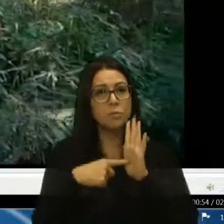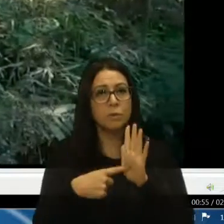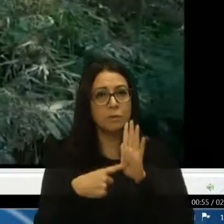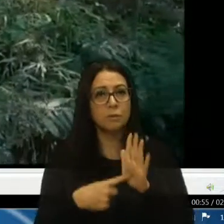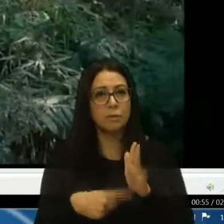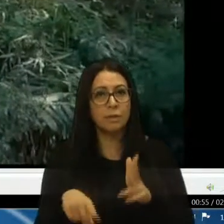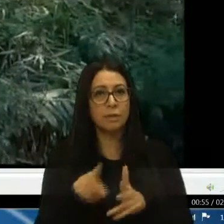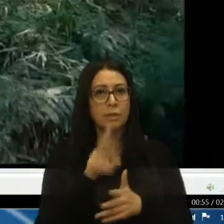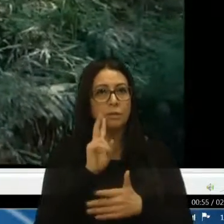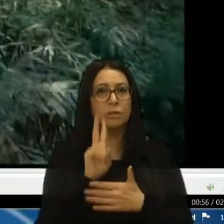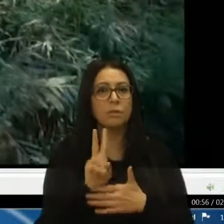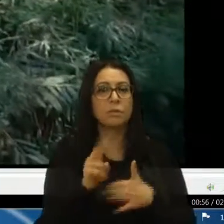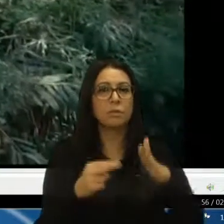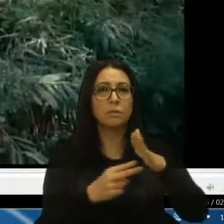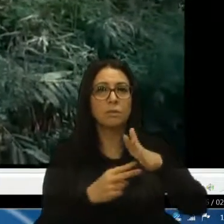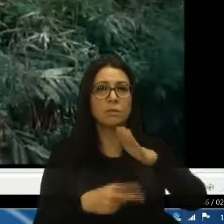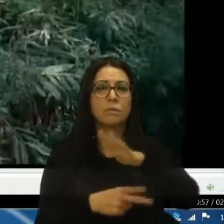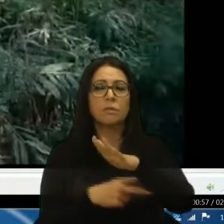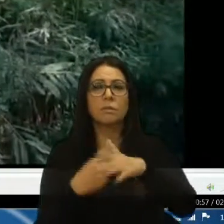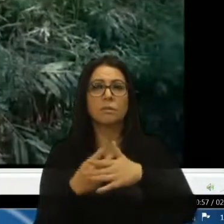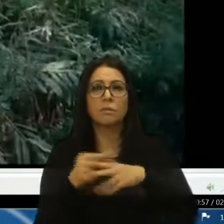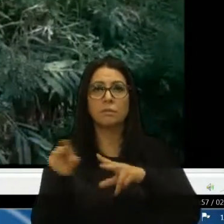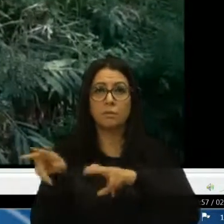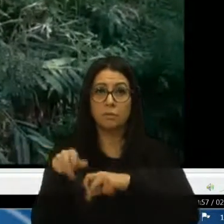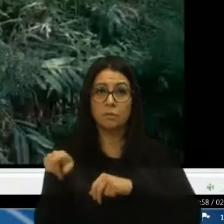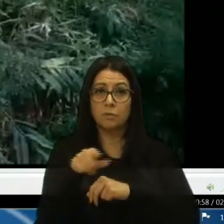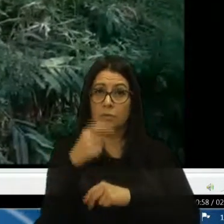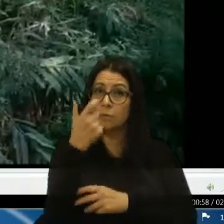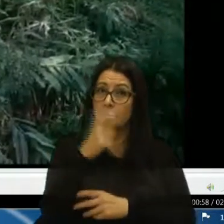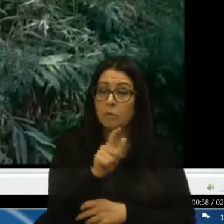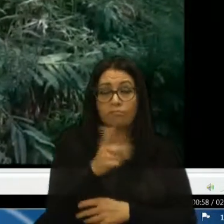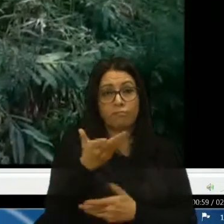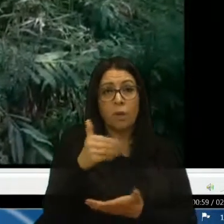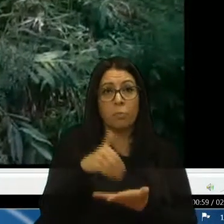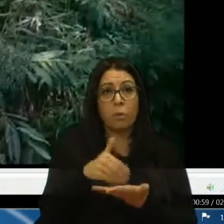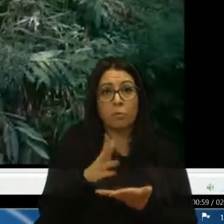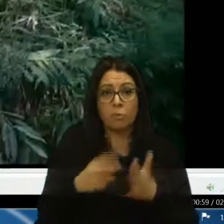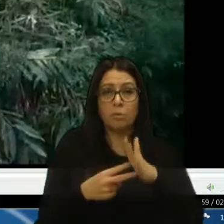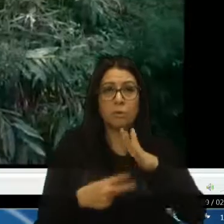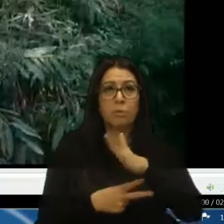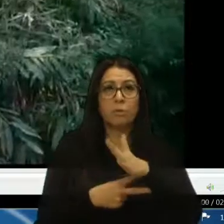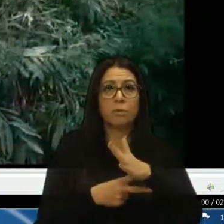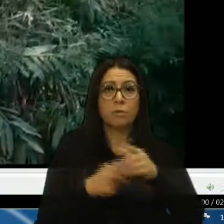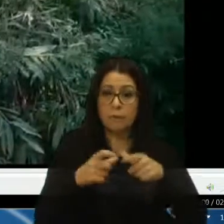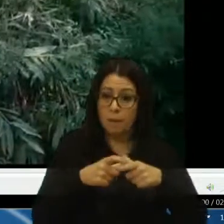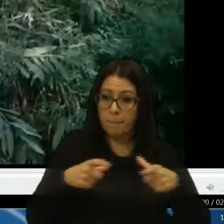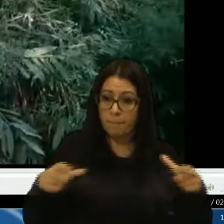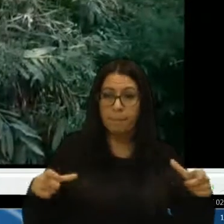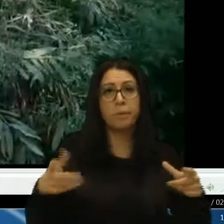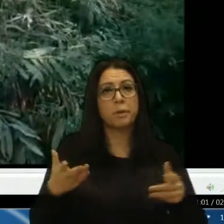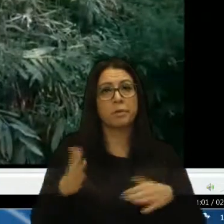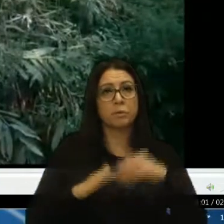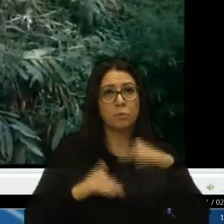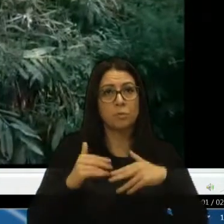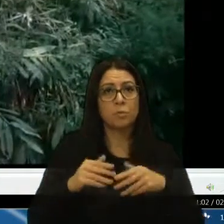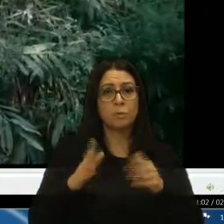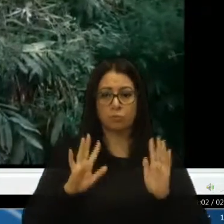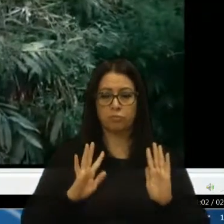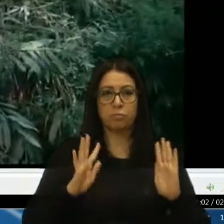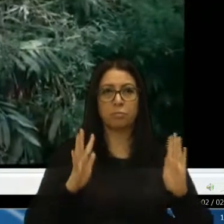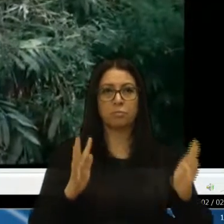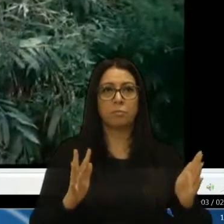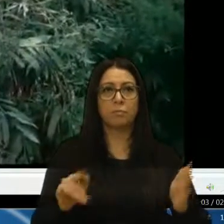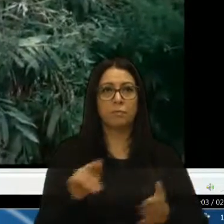essas pontes, que nós temos, nosso interior, e eu acho, que é no mínimo, que essas pontes, sejam ampliadas, com guardeireiro,